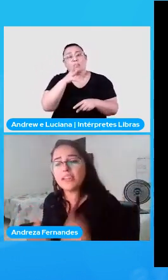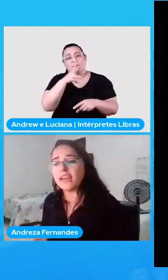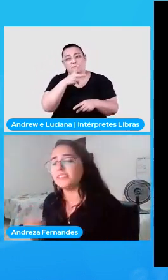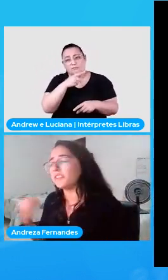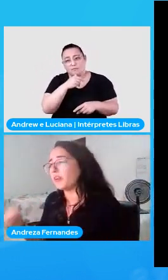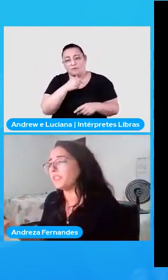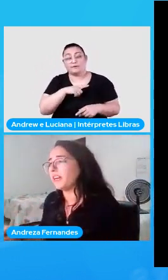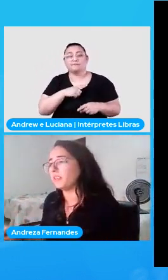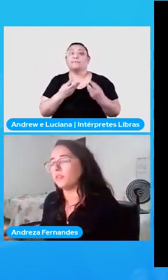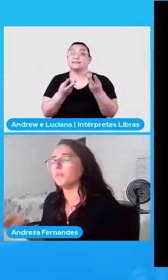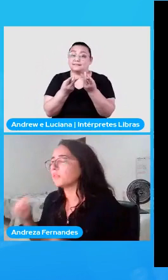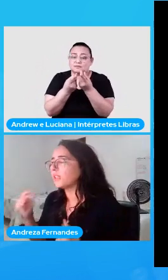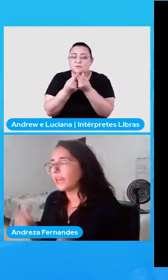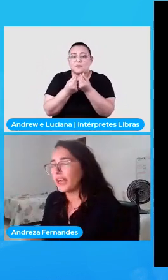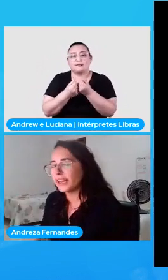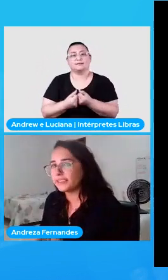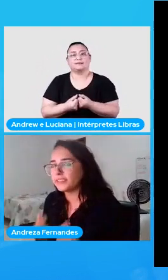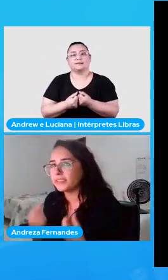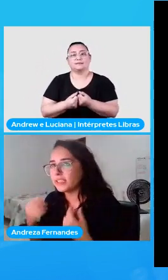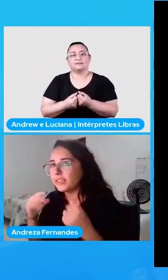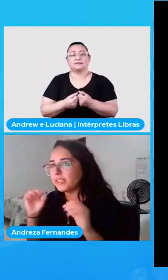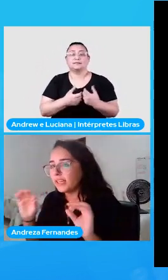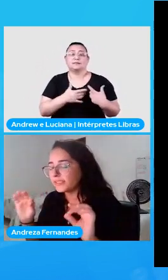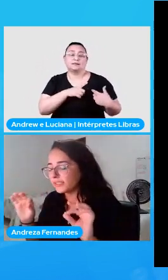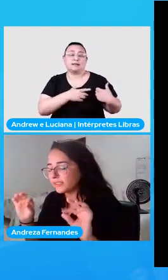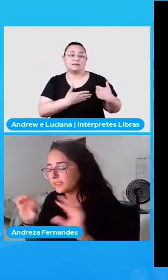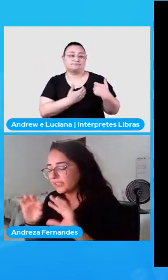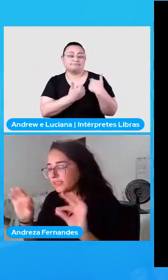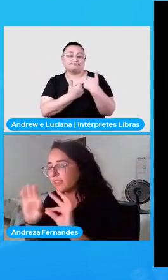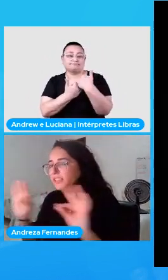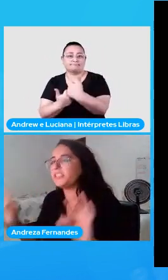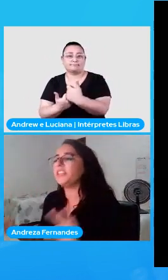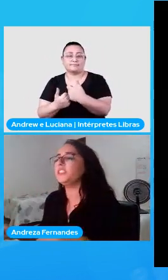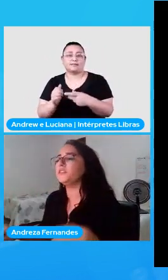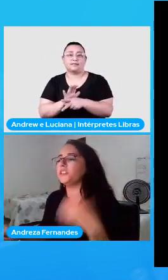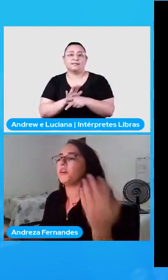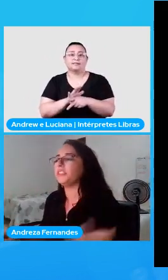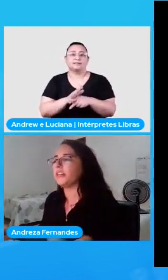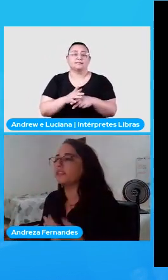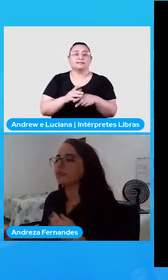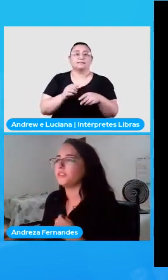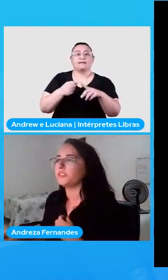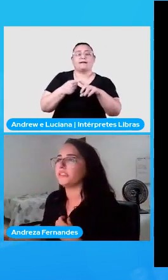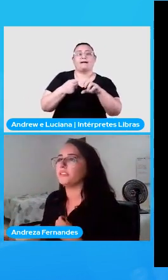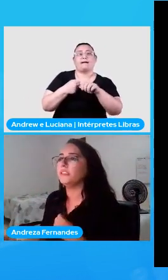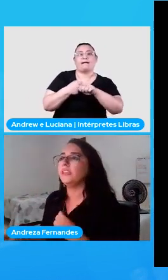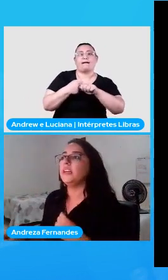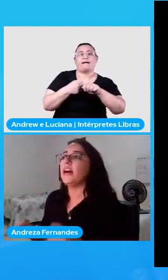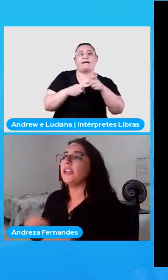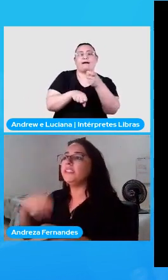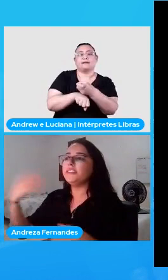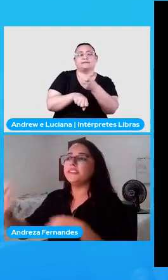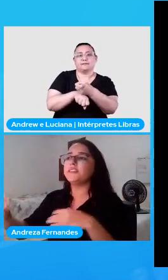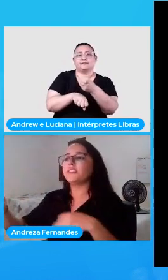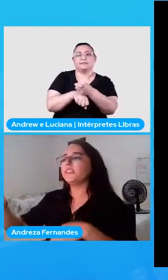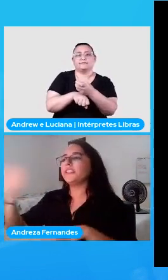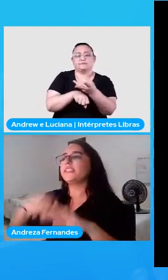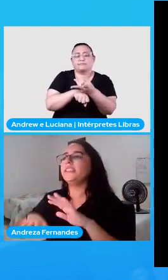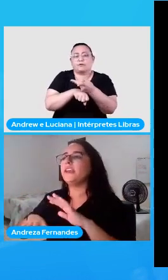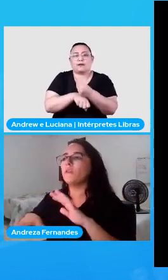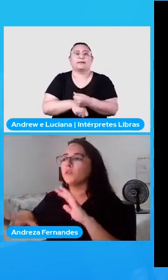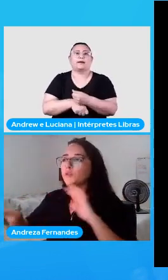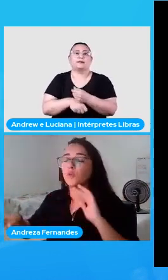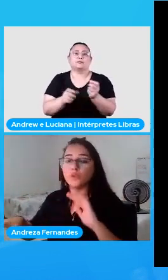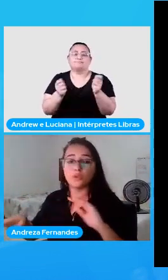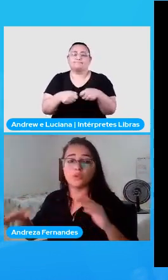qualidades, ou carrega esses adjetivos de qualidade e consistência. Além disso, eu deixei